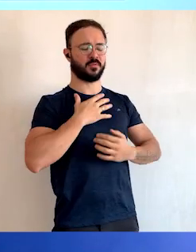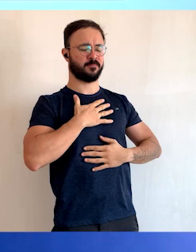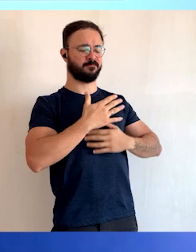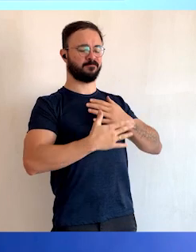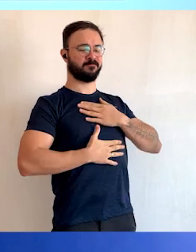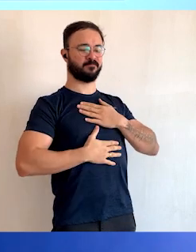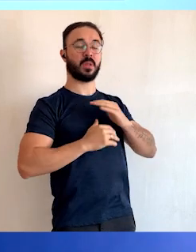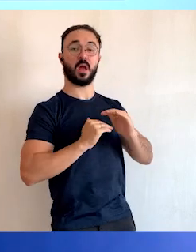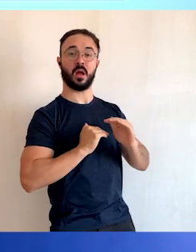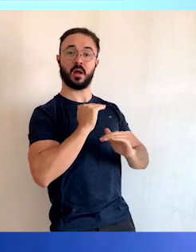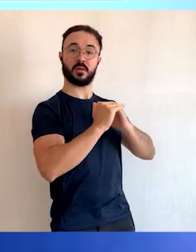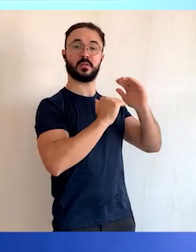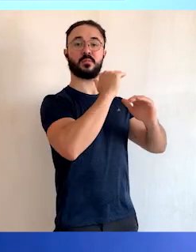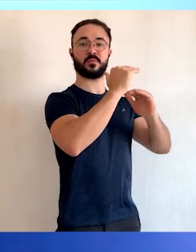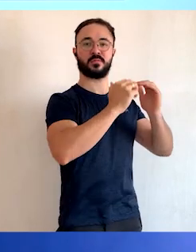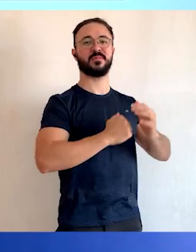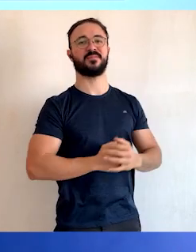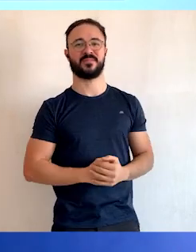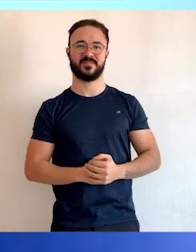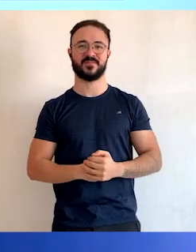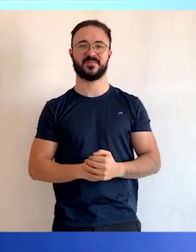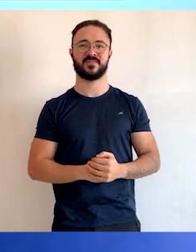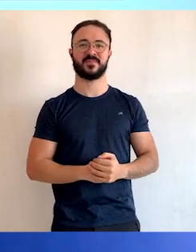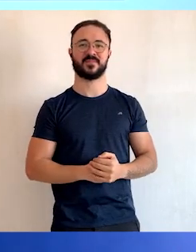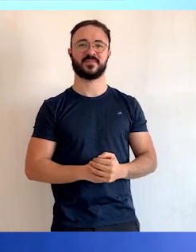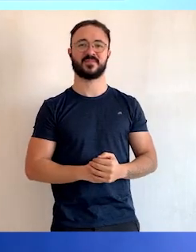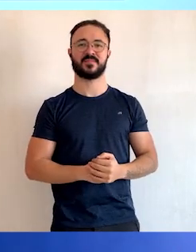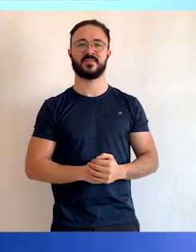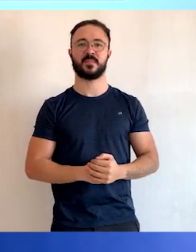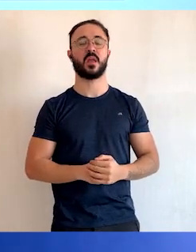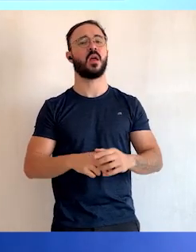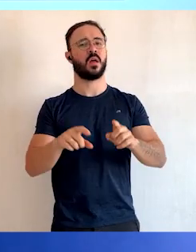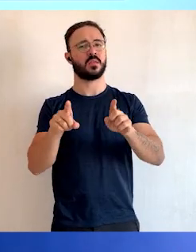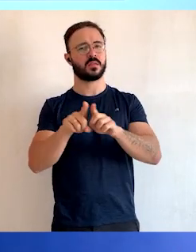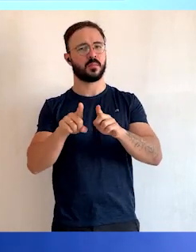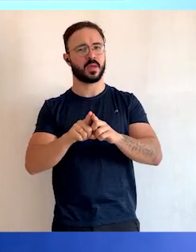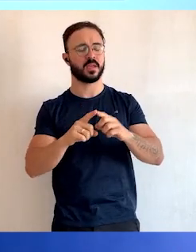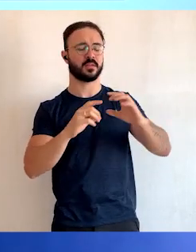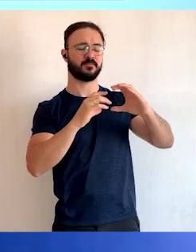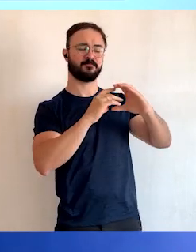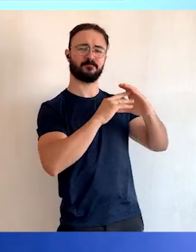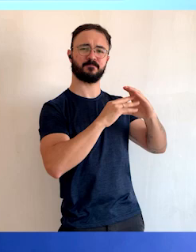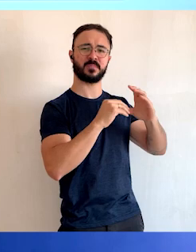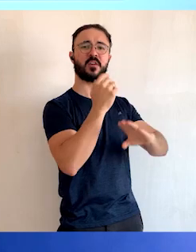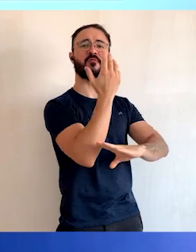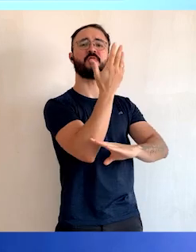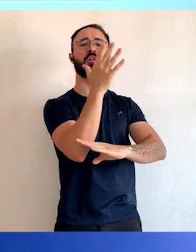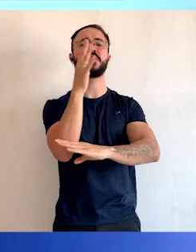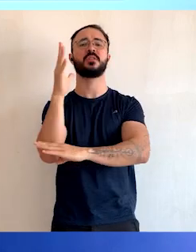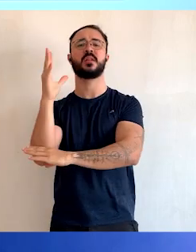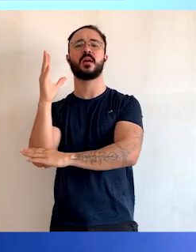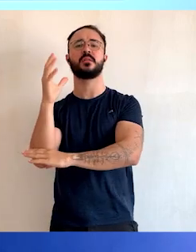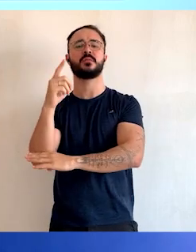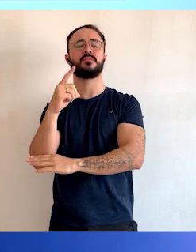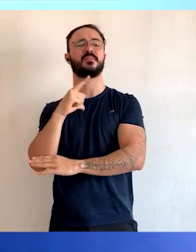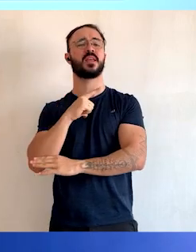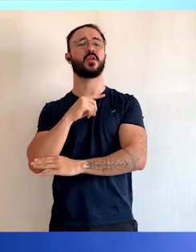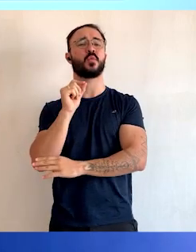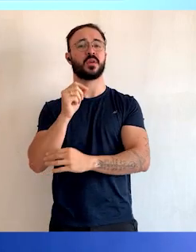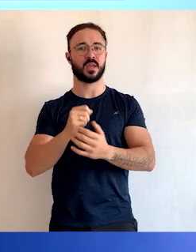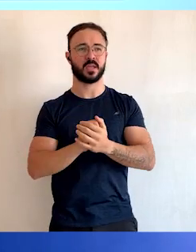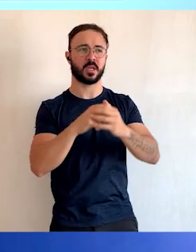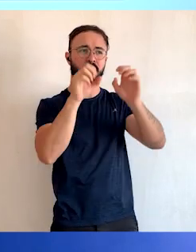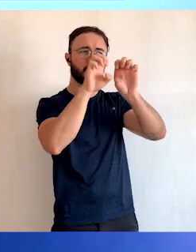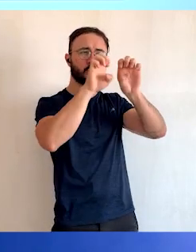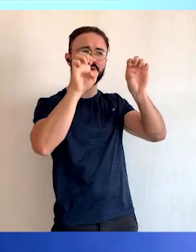cloroplasto que isso acontece. Além disso, as células vegetais possuem uma estrutura chamada de